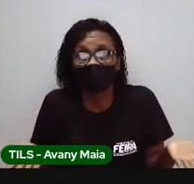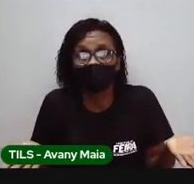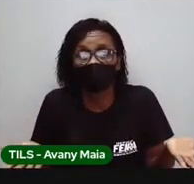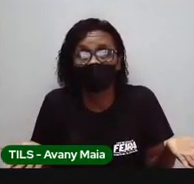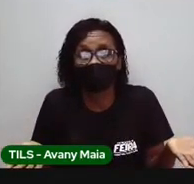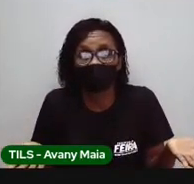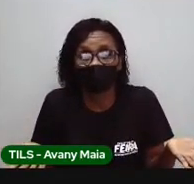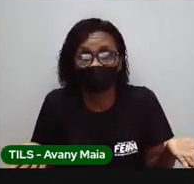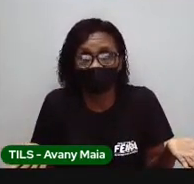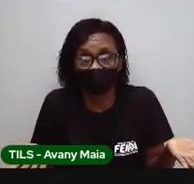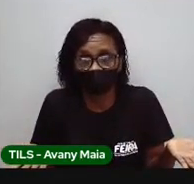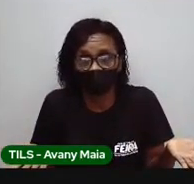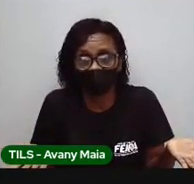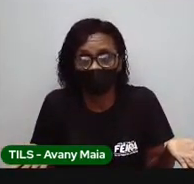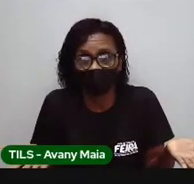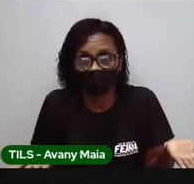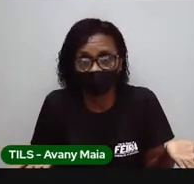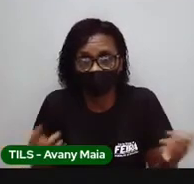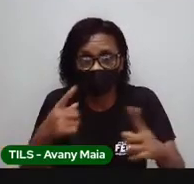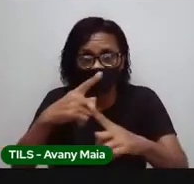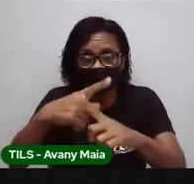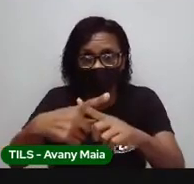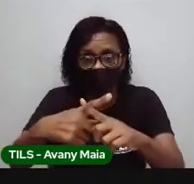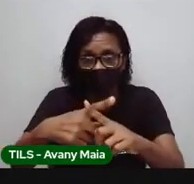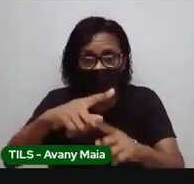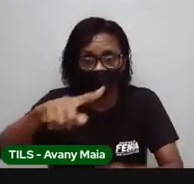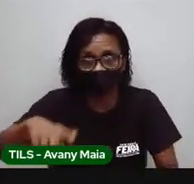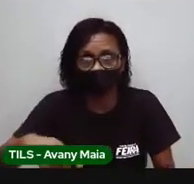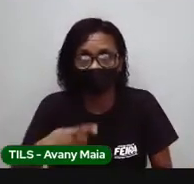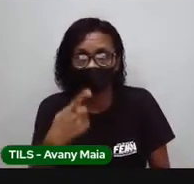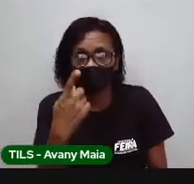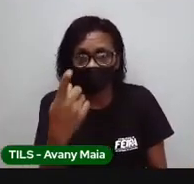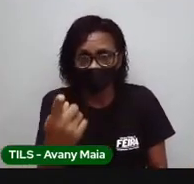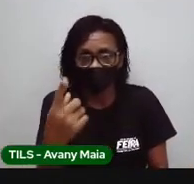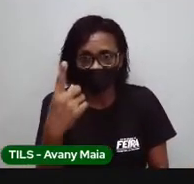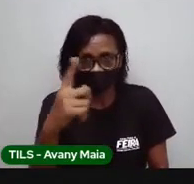inversa de multiplicar por mil? Pensa rapidinho.